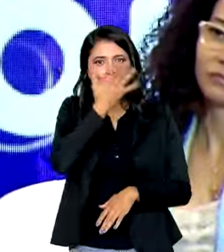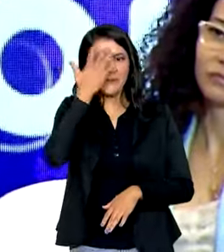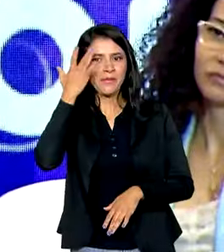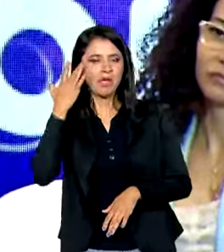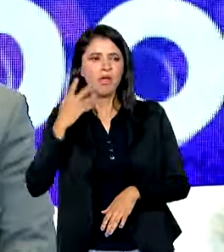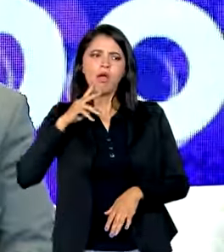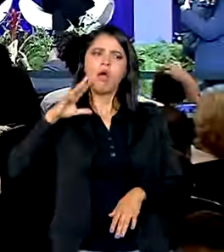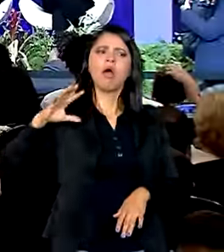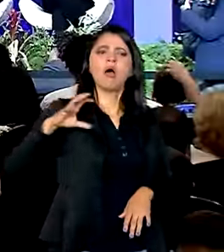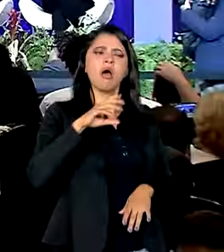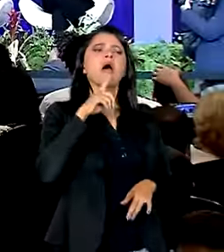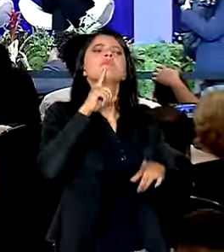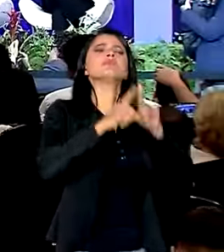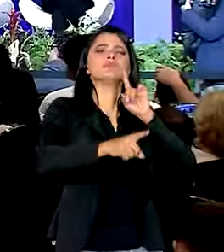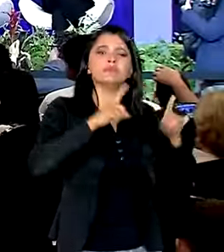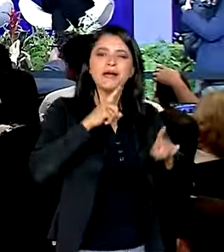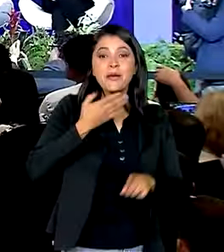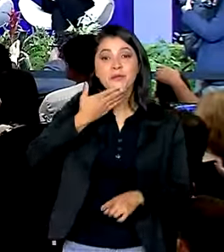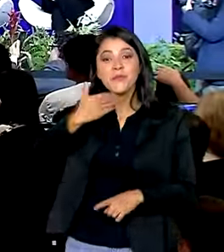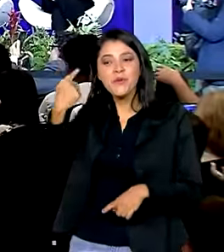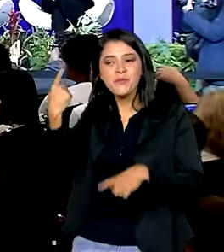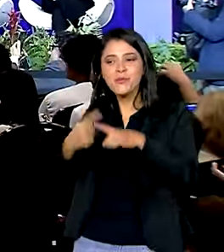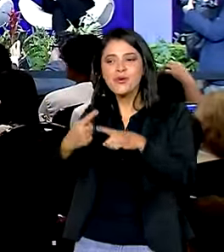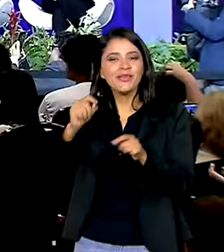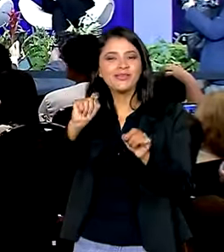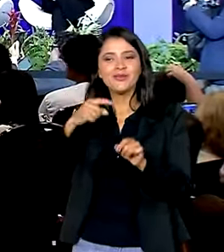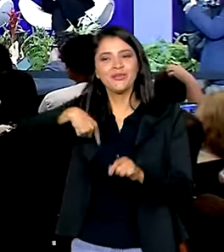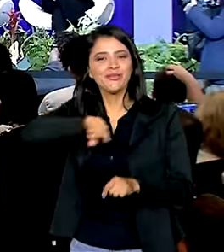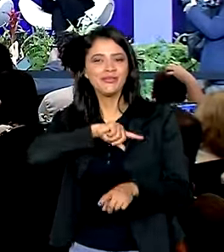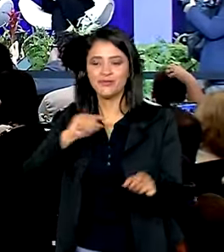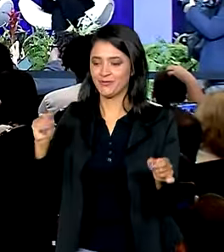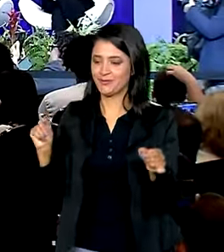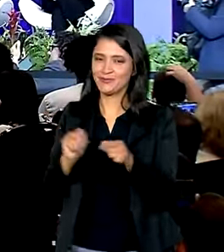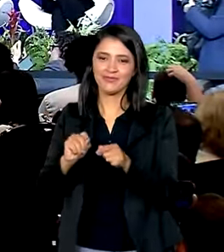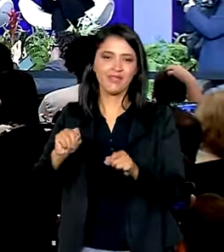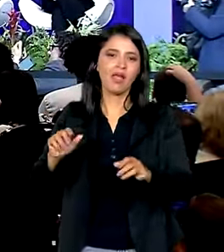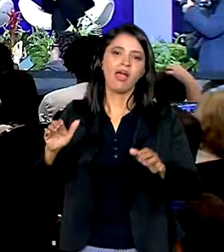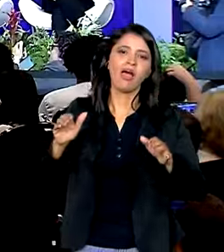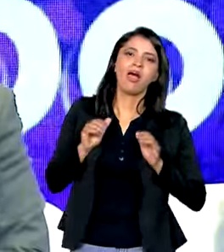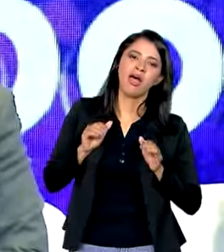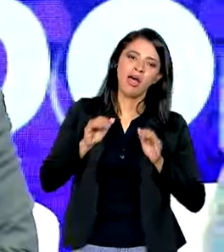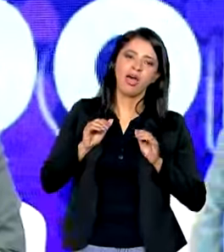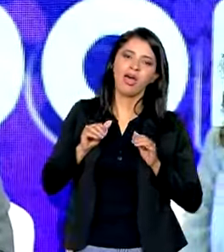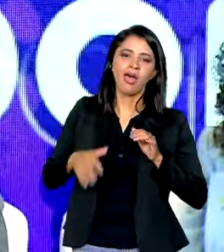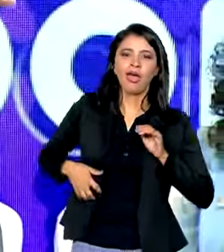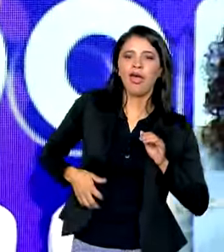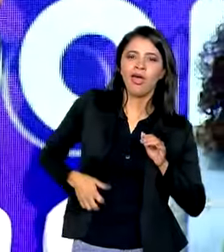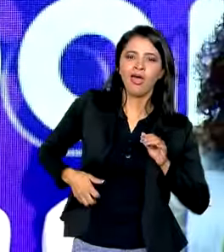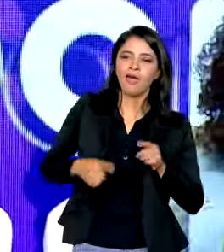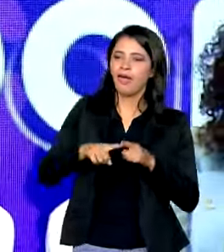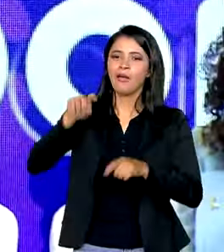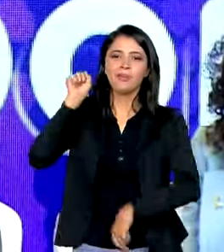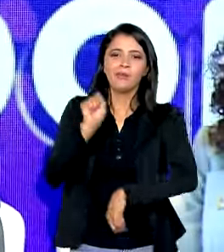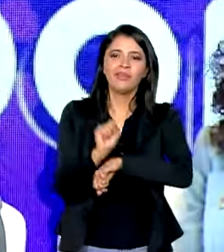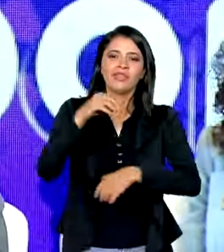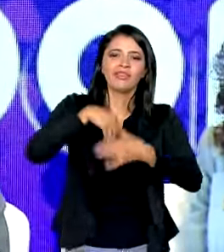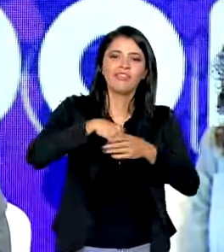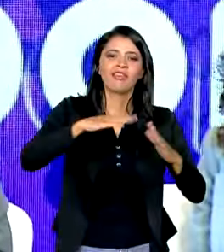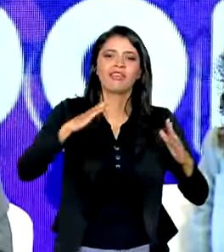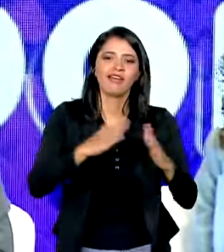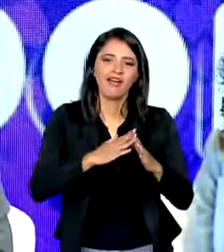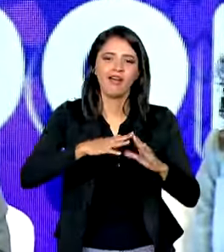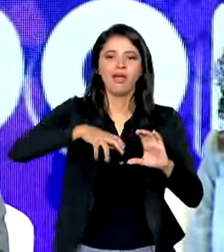darem bronca, é melhor, porque senão a gente não faz. A gente se acomoda, a gente se acomoda dentro de casa.